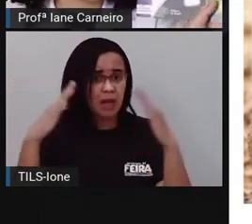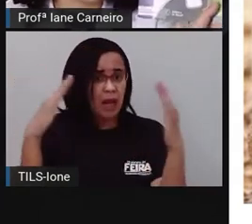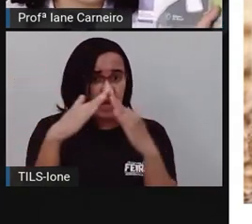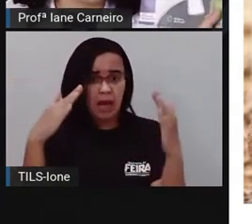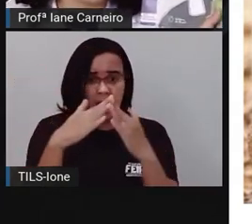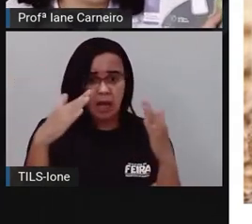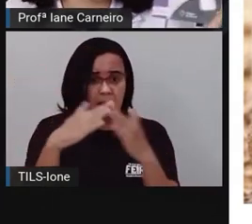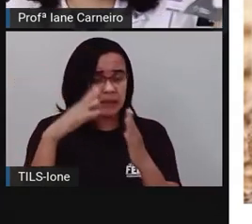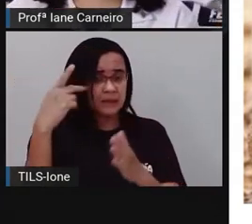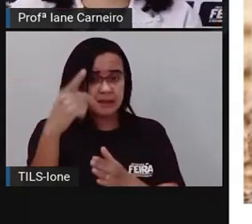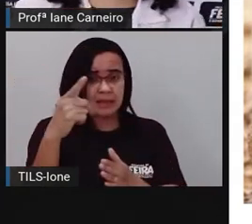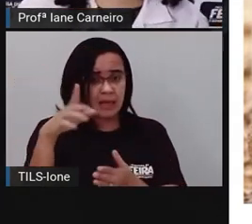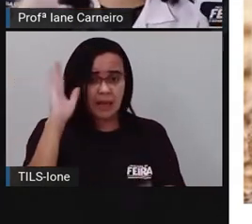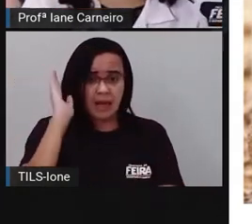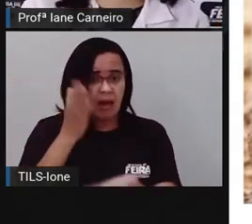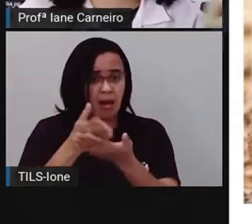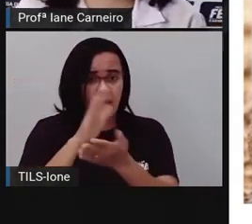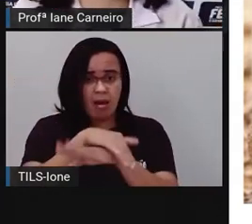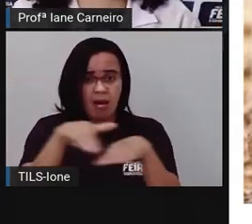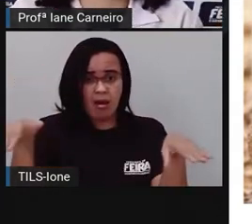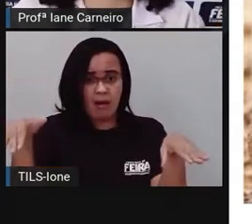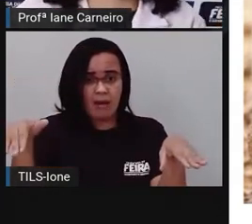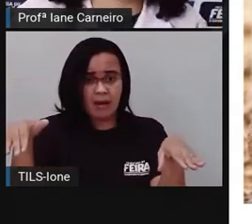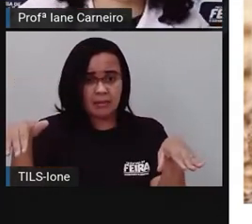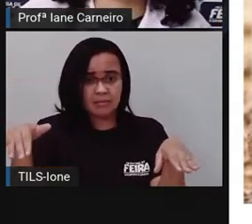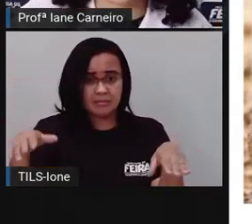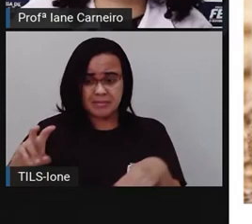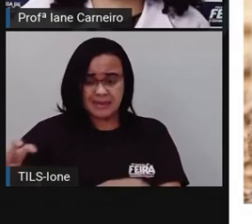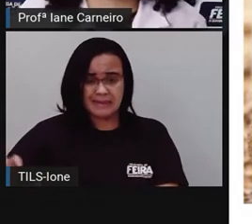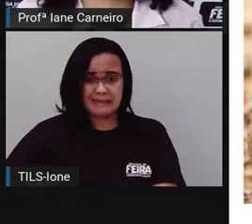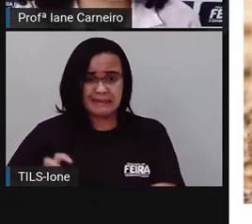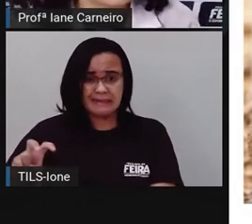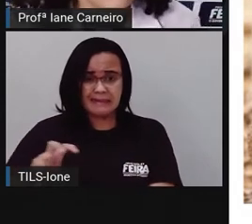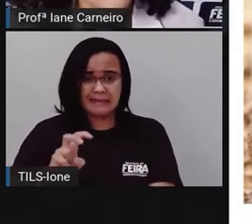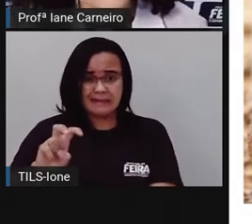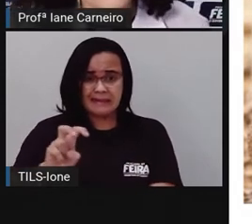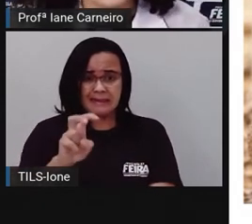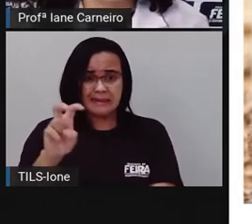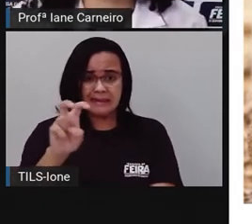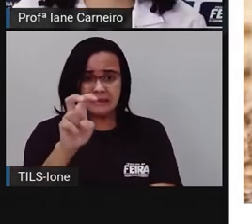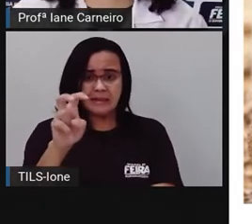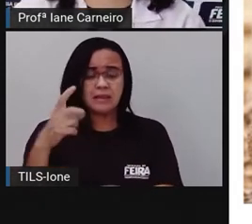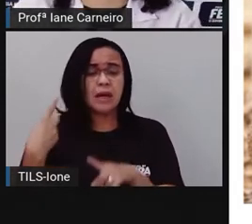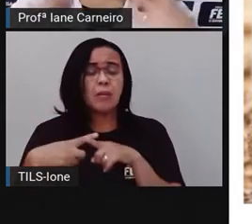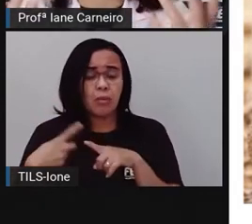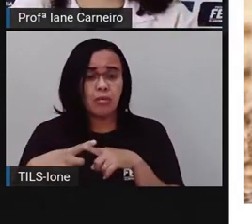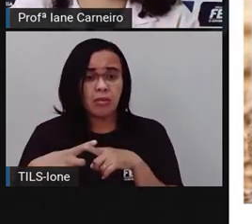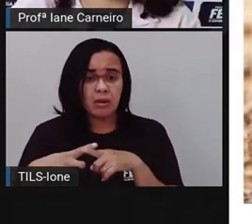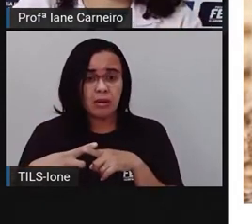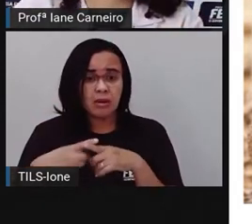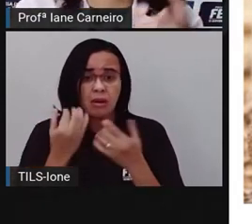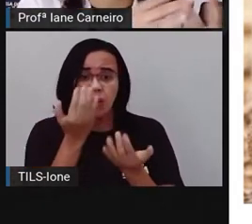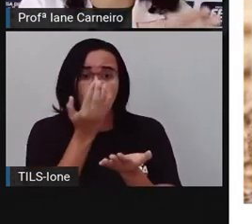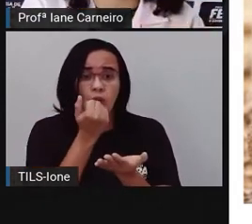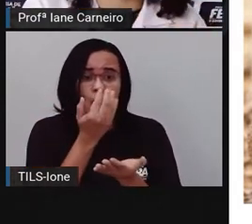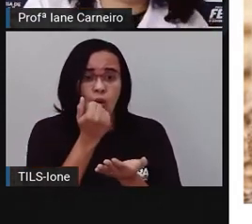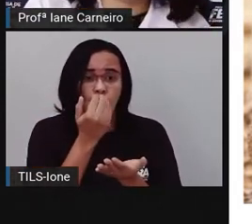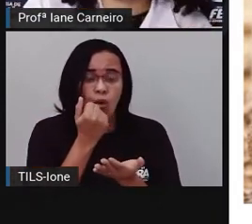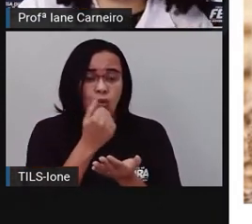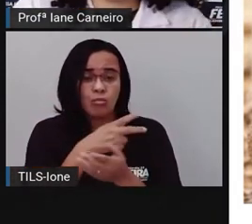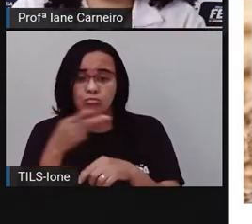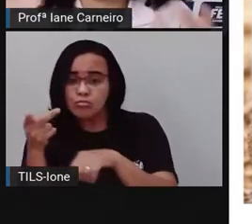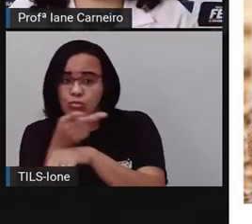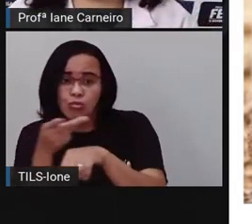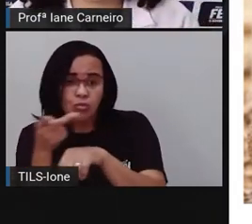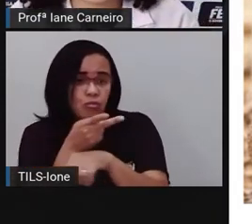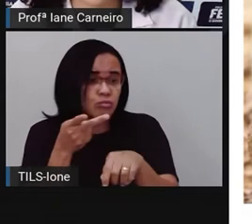destruindo. Então, por que será que a cobra aparece? Ela está procurando alimento. Ela está indo no local onde ela vive,